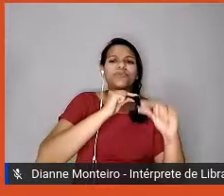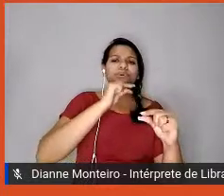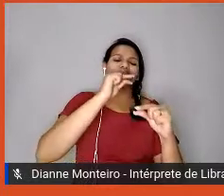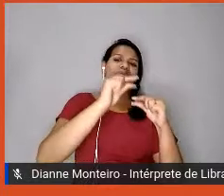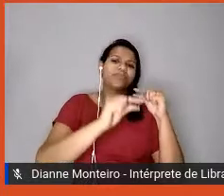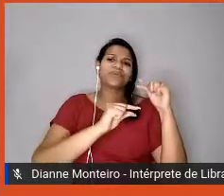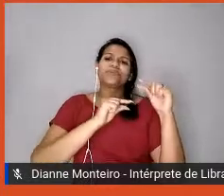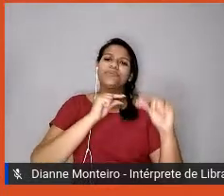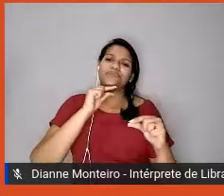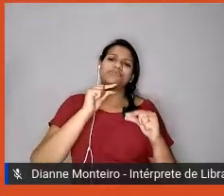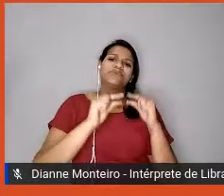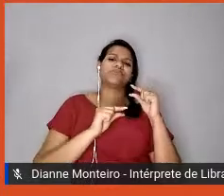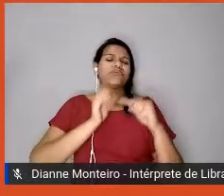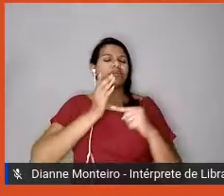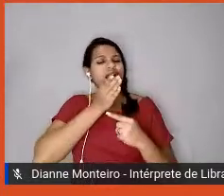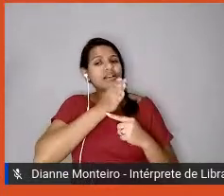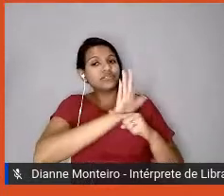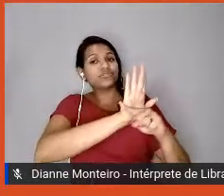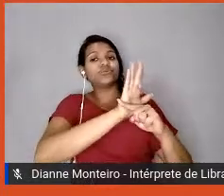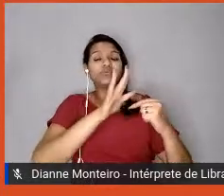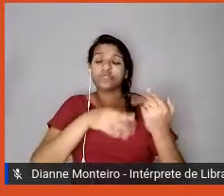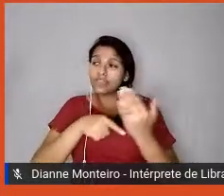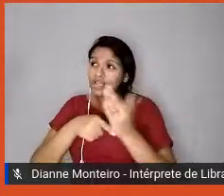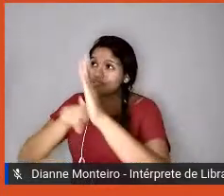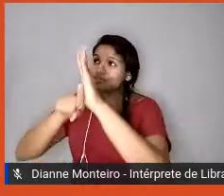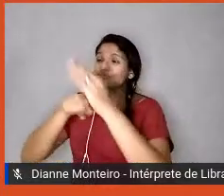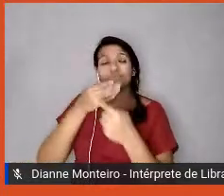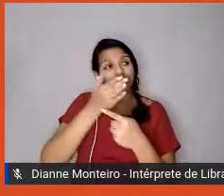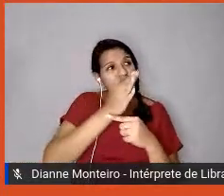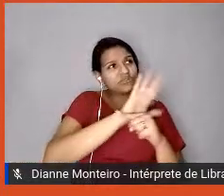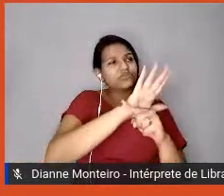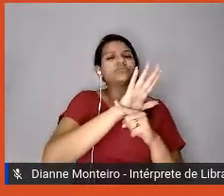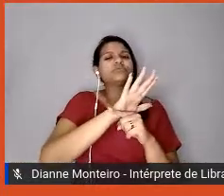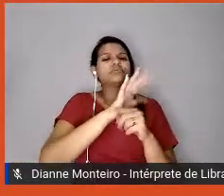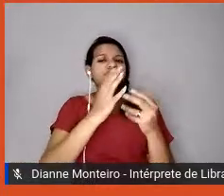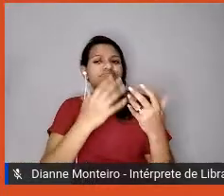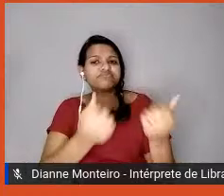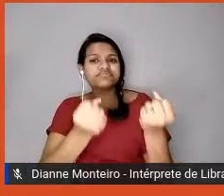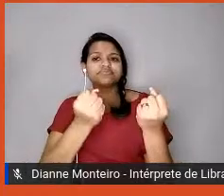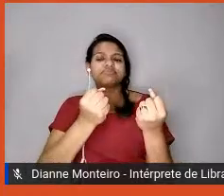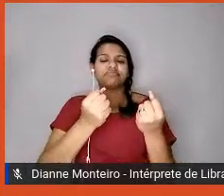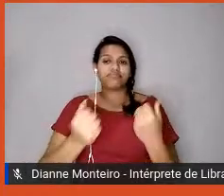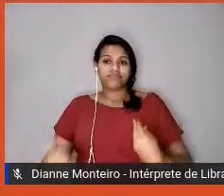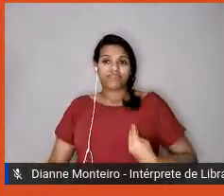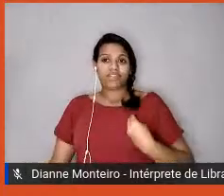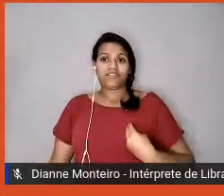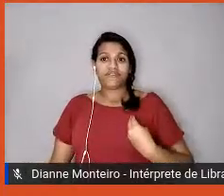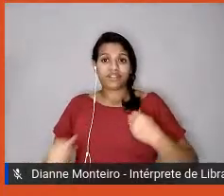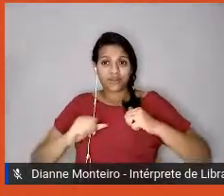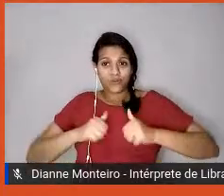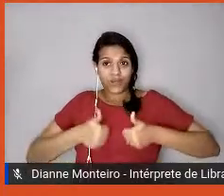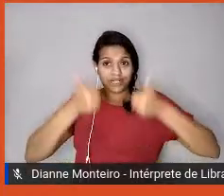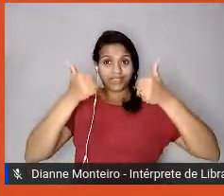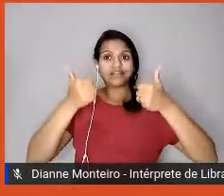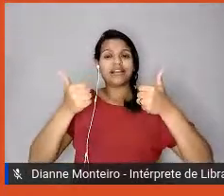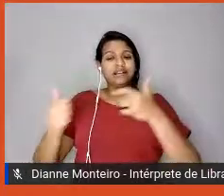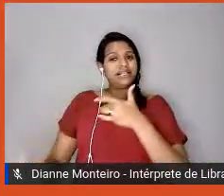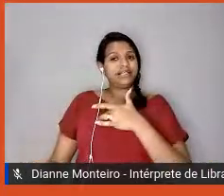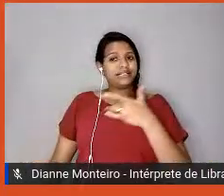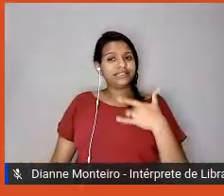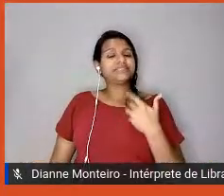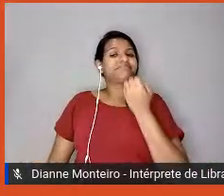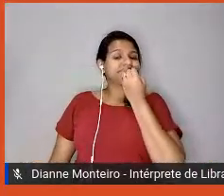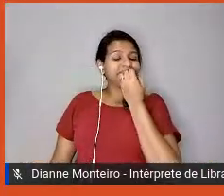engajamento do outro também com relação a essa adesão à qualidade de vida e ao bem-estar colabora muito, por isso que formar esses